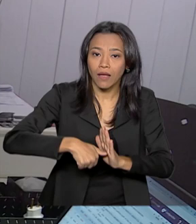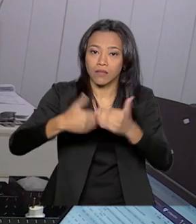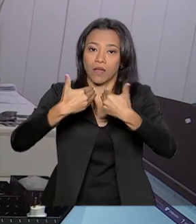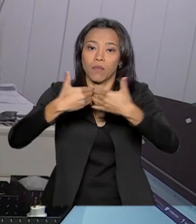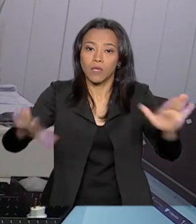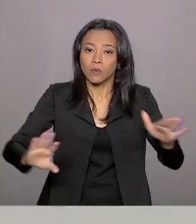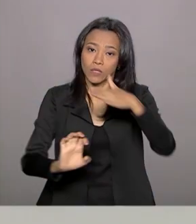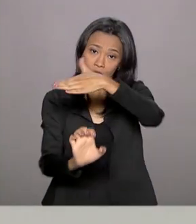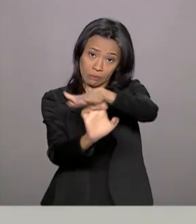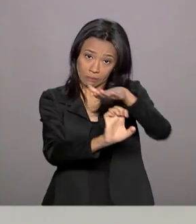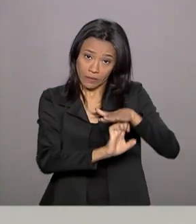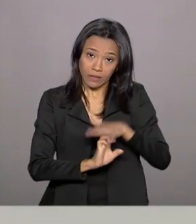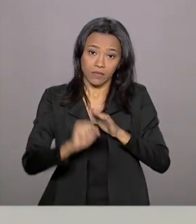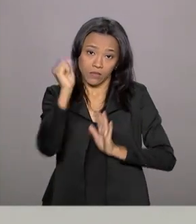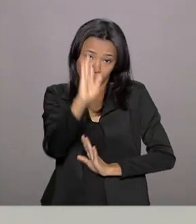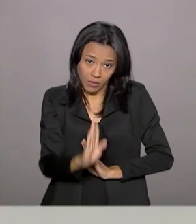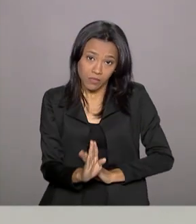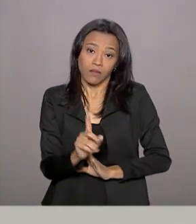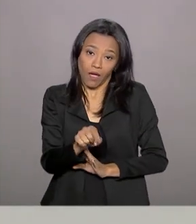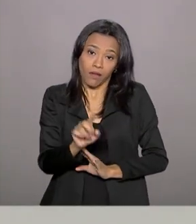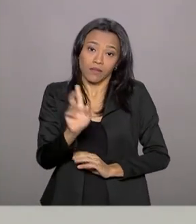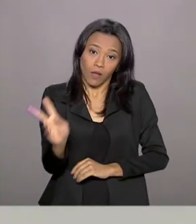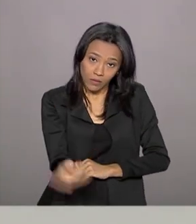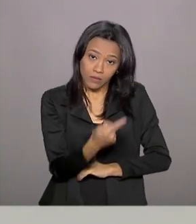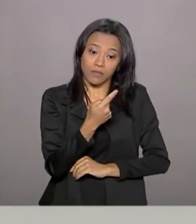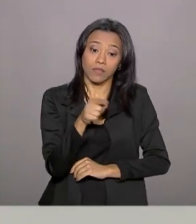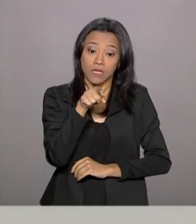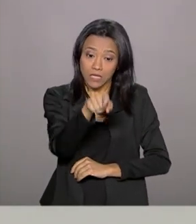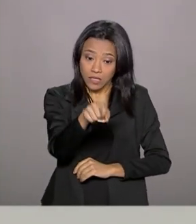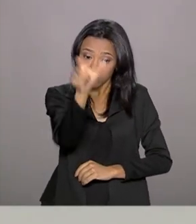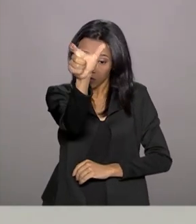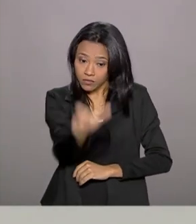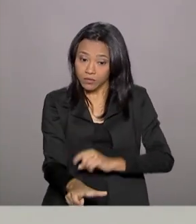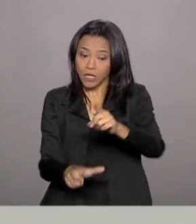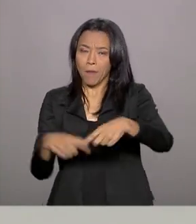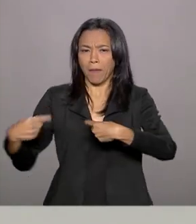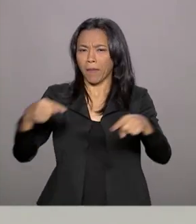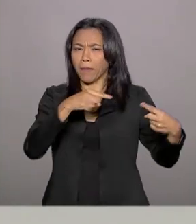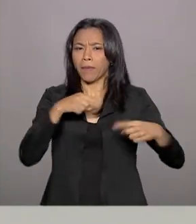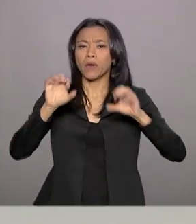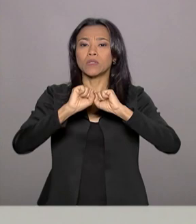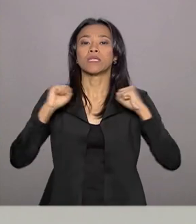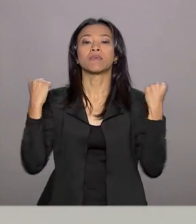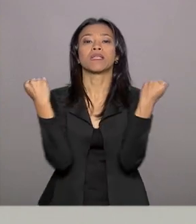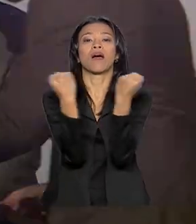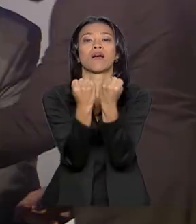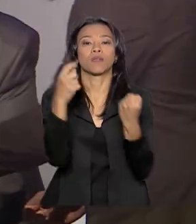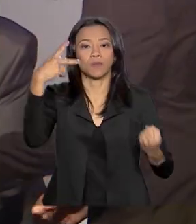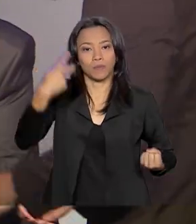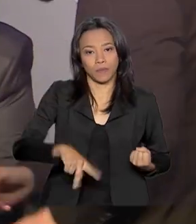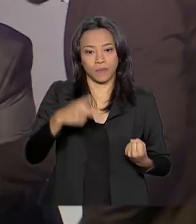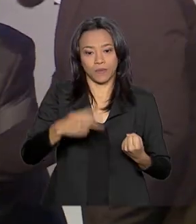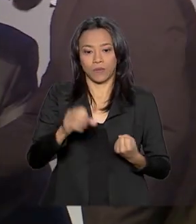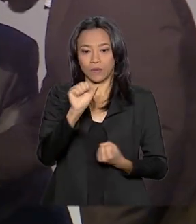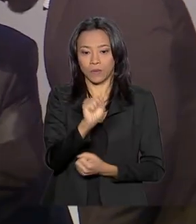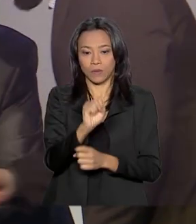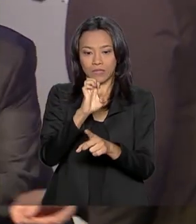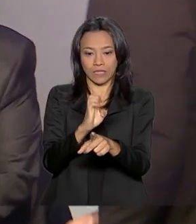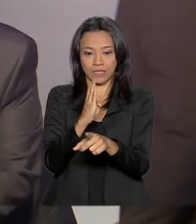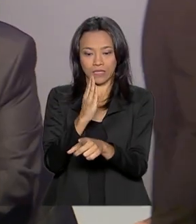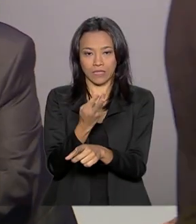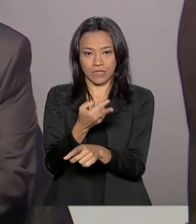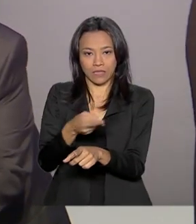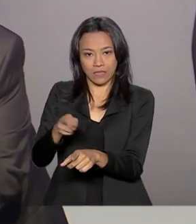empresas no Brasil. Realidade que está sendo discutida num seminário do SEBRAE em Brasília. É o Brasil mais